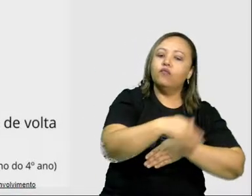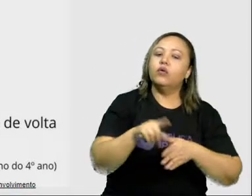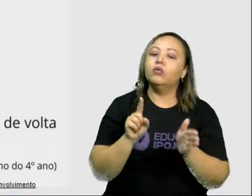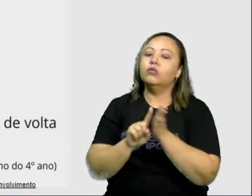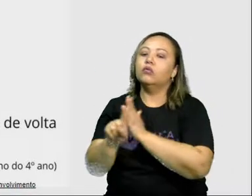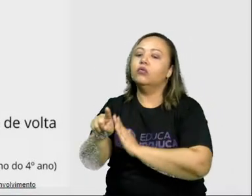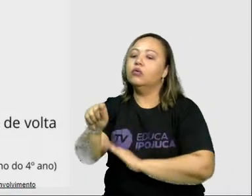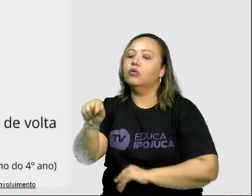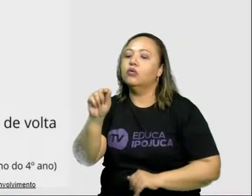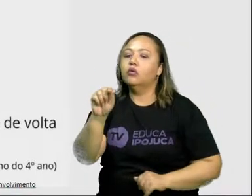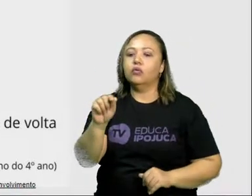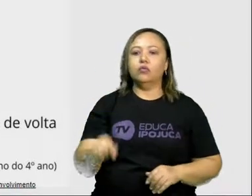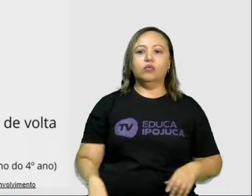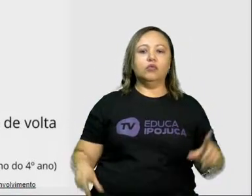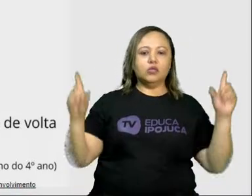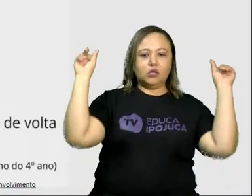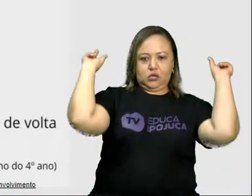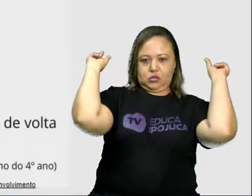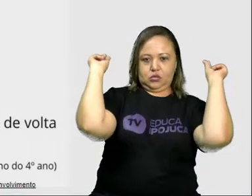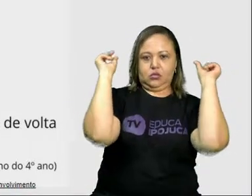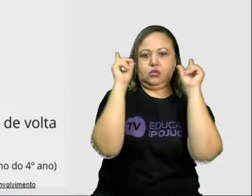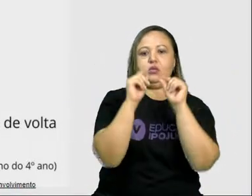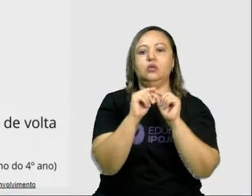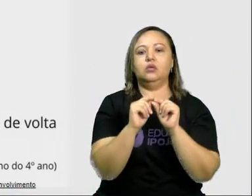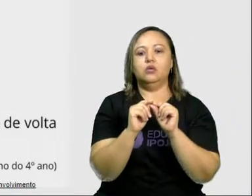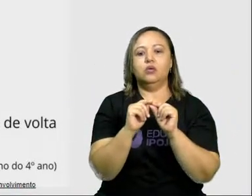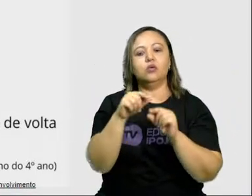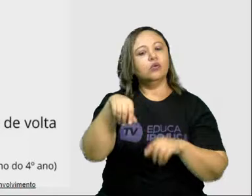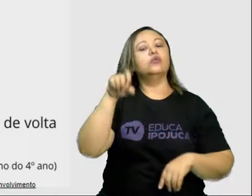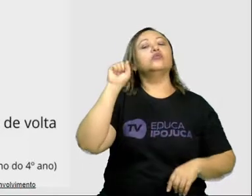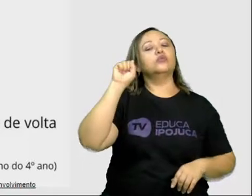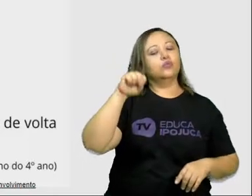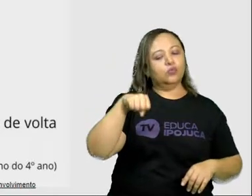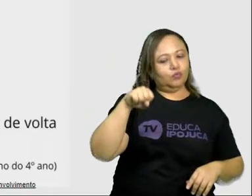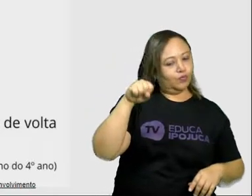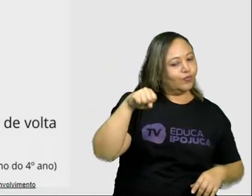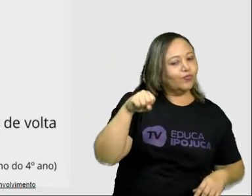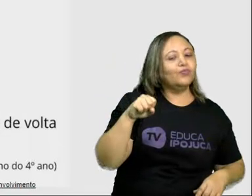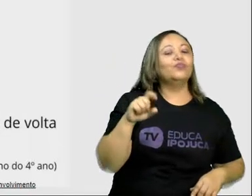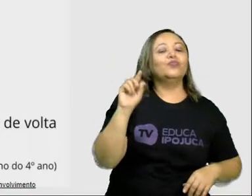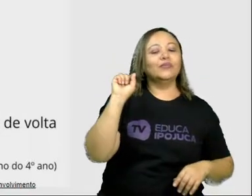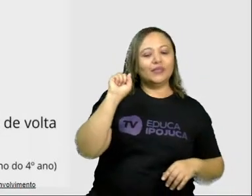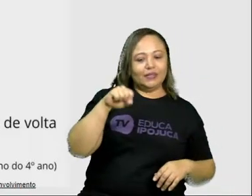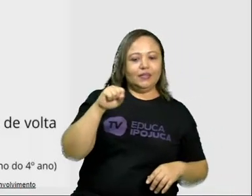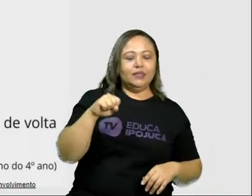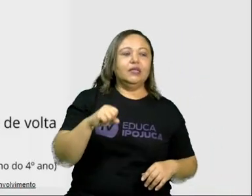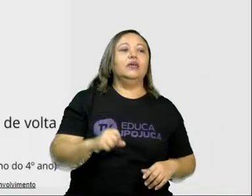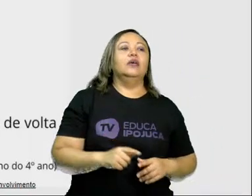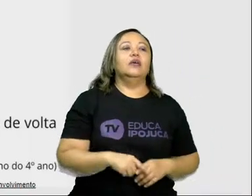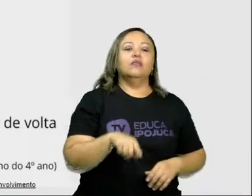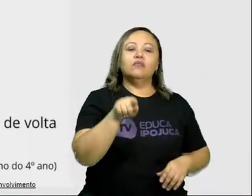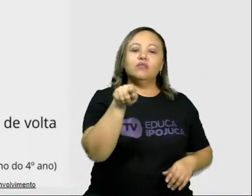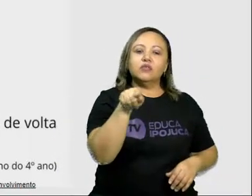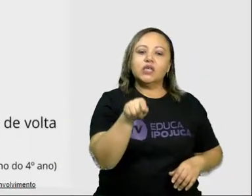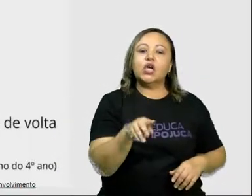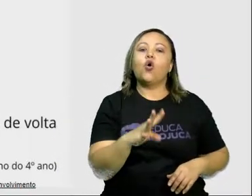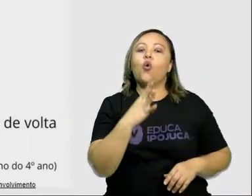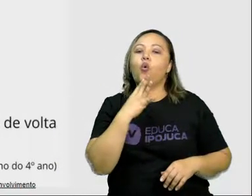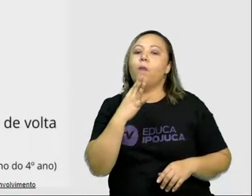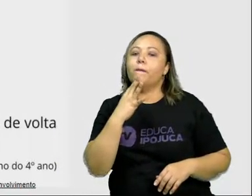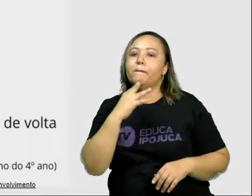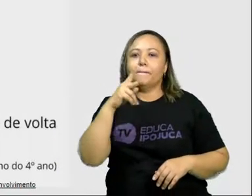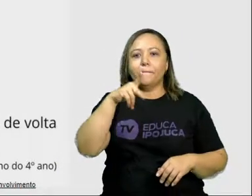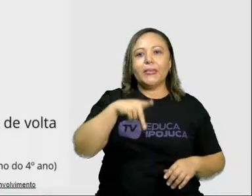você é Atenense? Sou, respondeu o macaco. E você conhece o